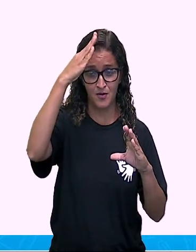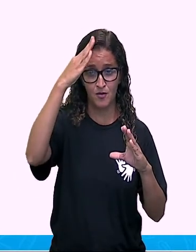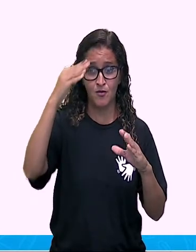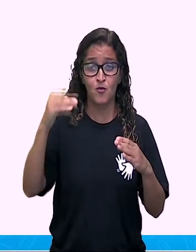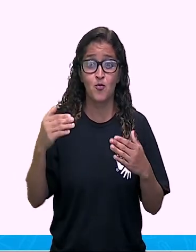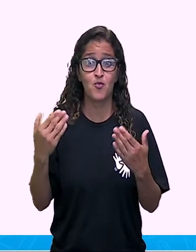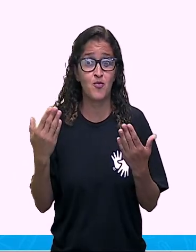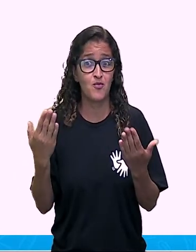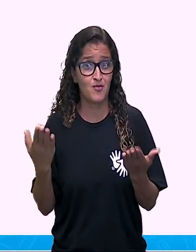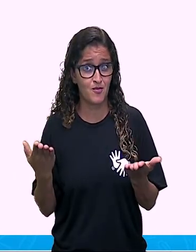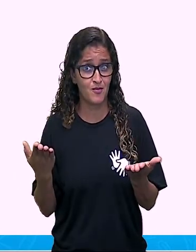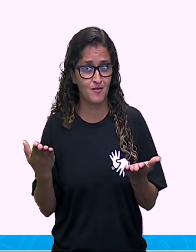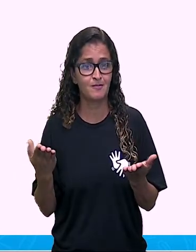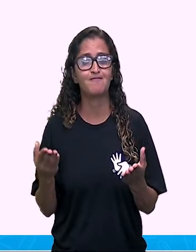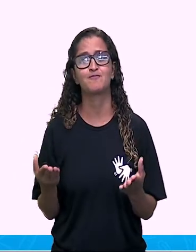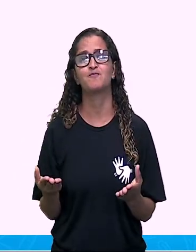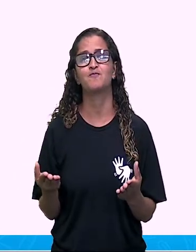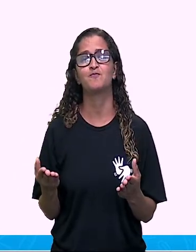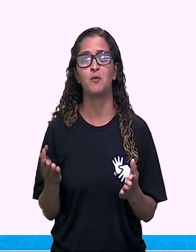ciclo da vida.